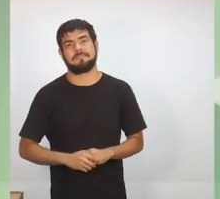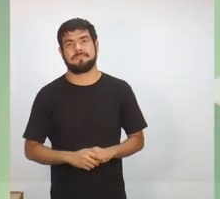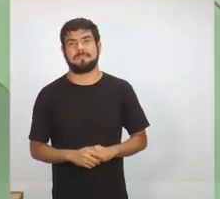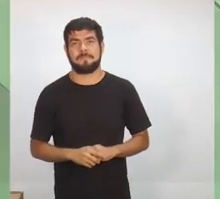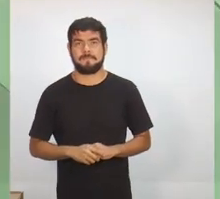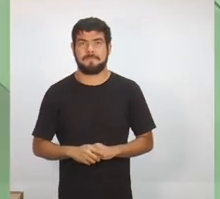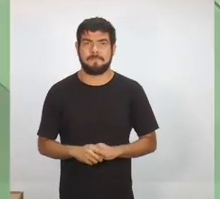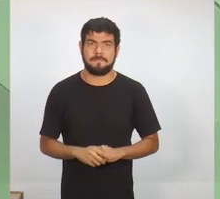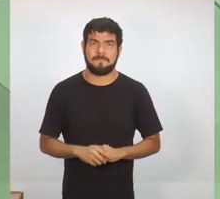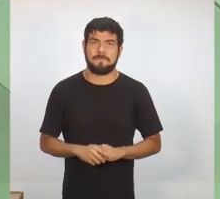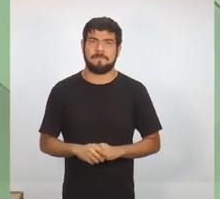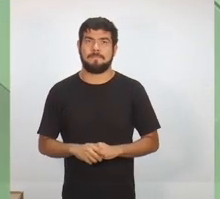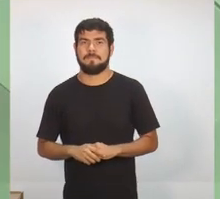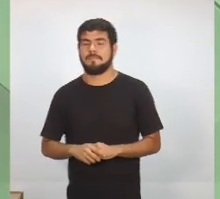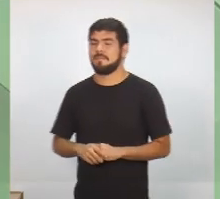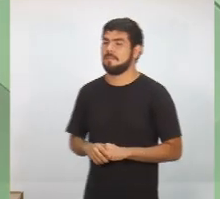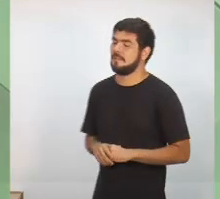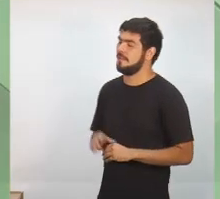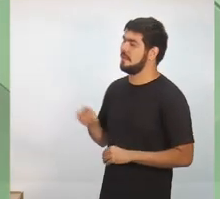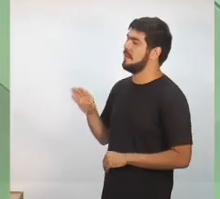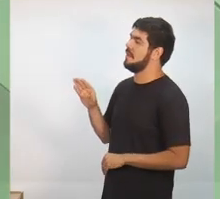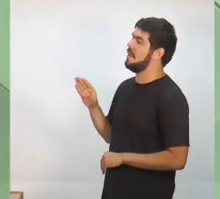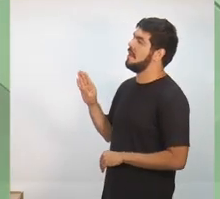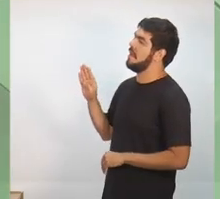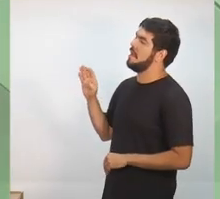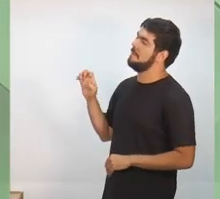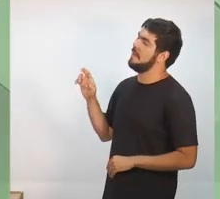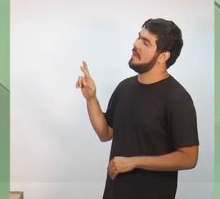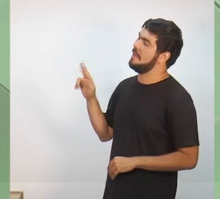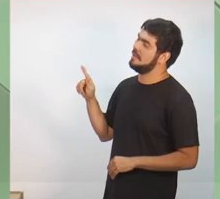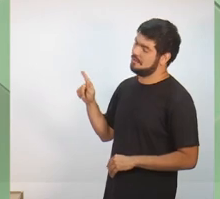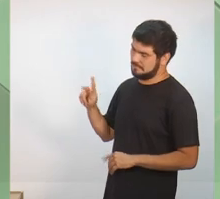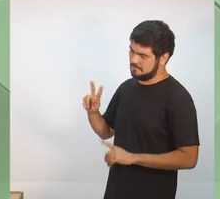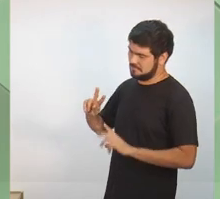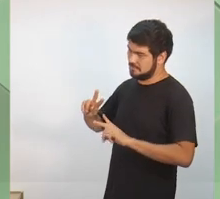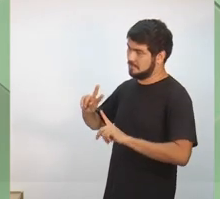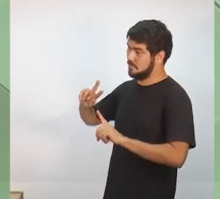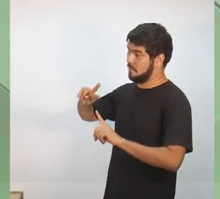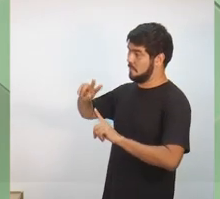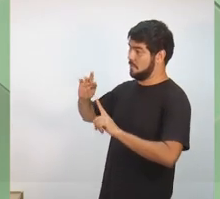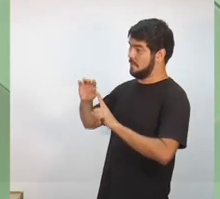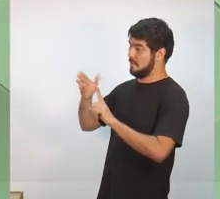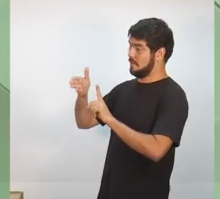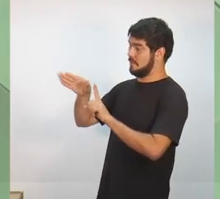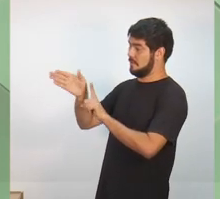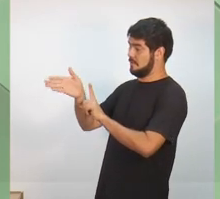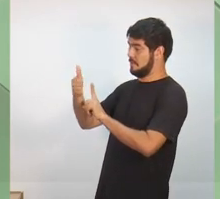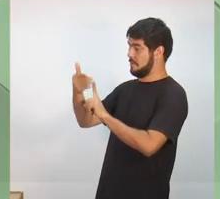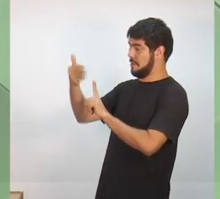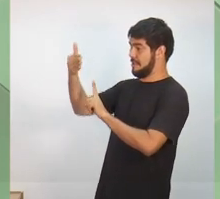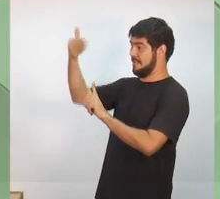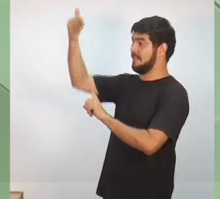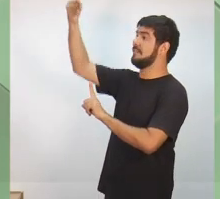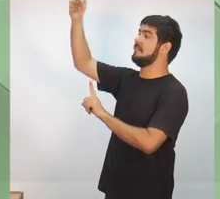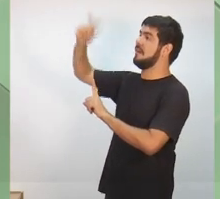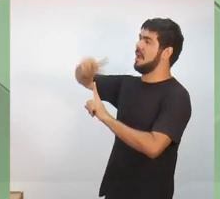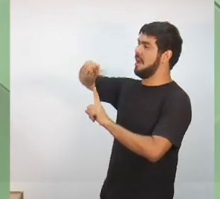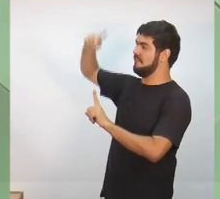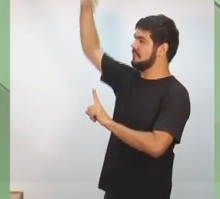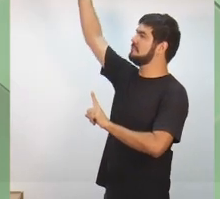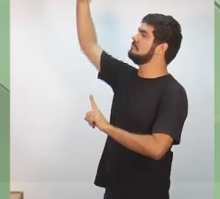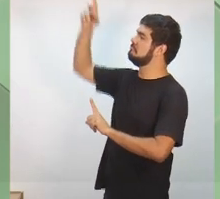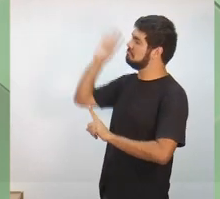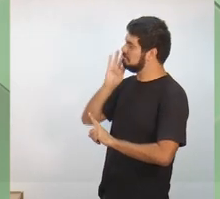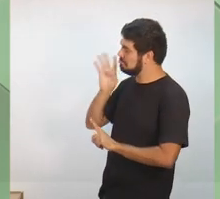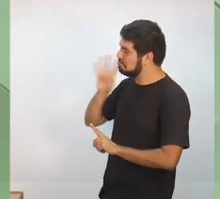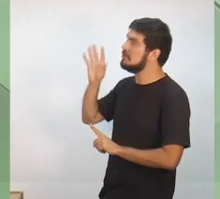Wilson Lima. Candidato Berg, com o avanço da tecnologia, nós já temos soluções para a área